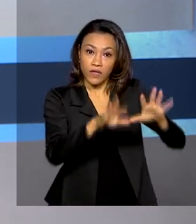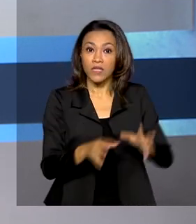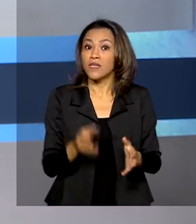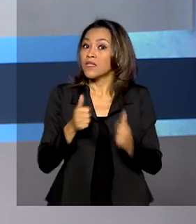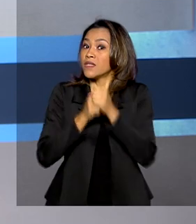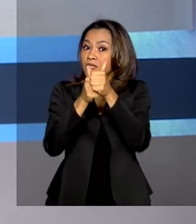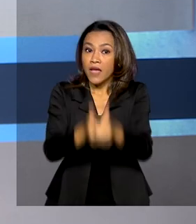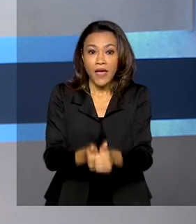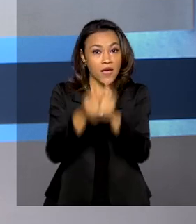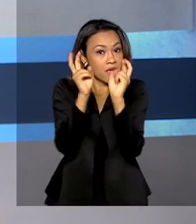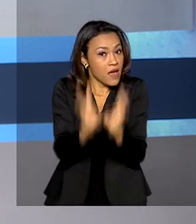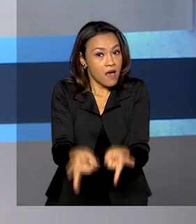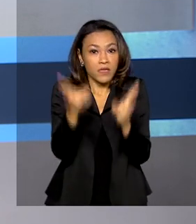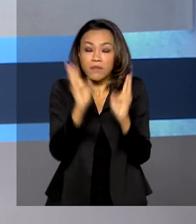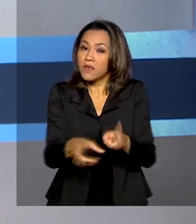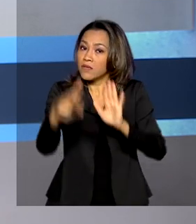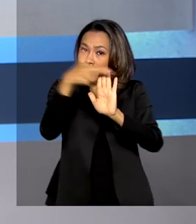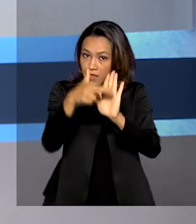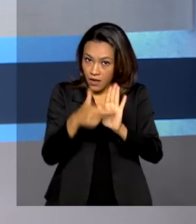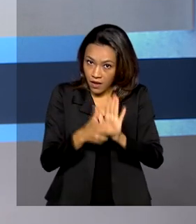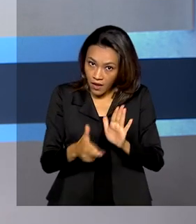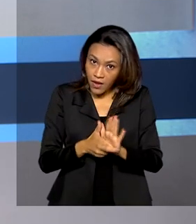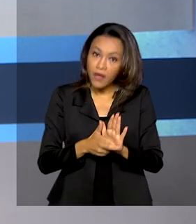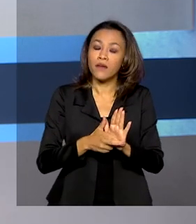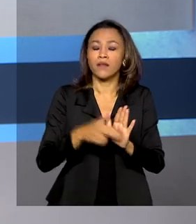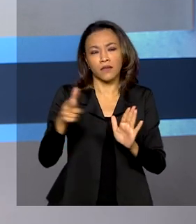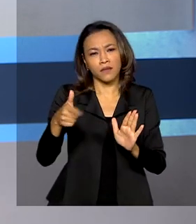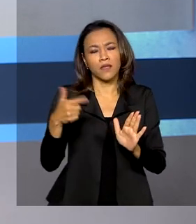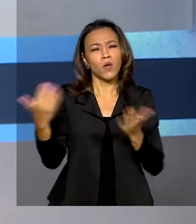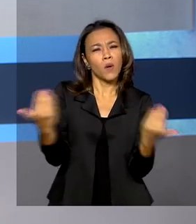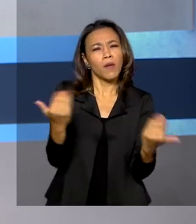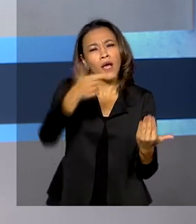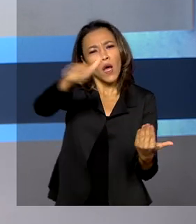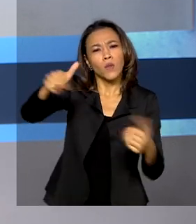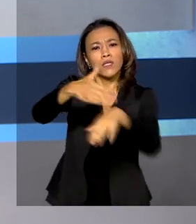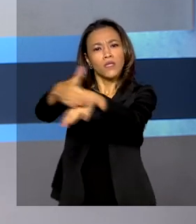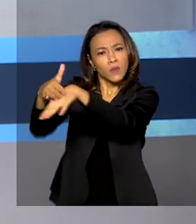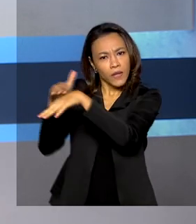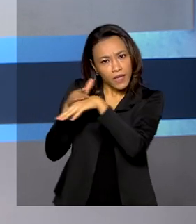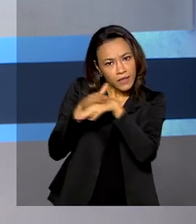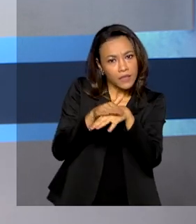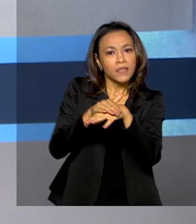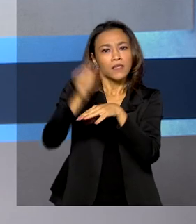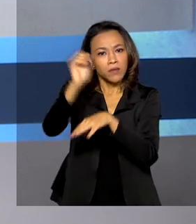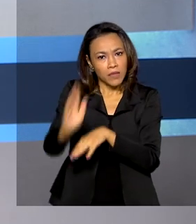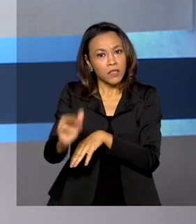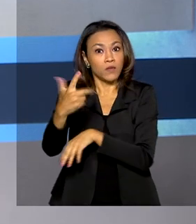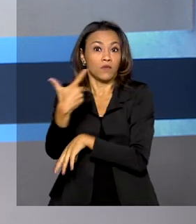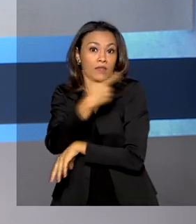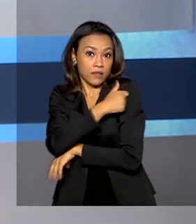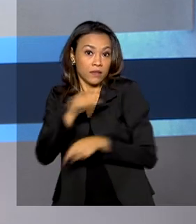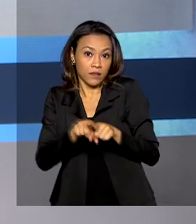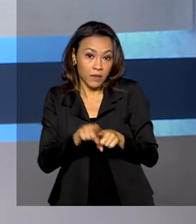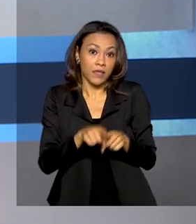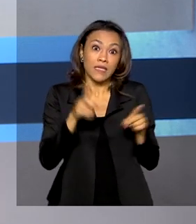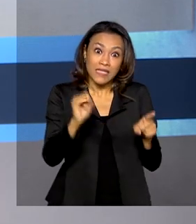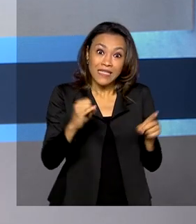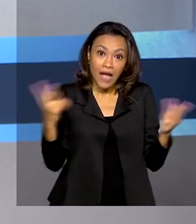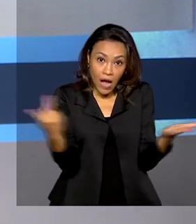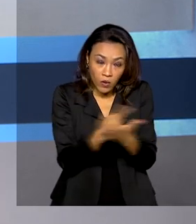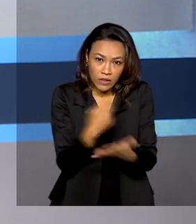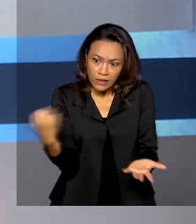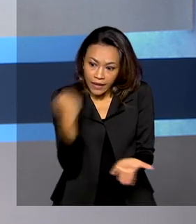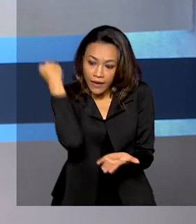imunizantes já em uso definitivo para outras doenças no Brasil. Caso surja alguma notificação grave, a investigação